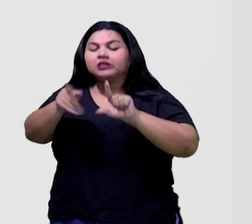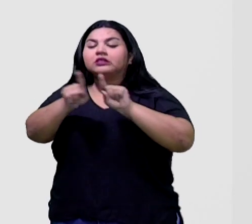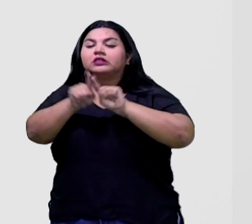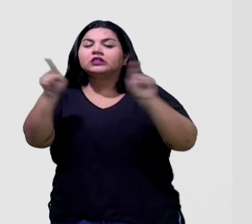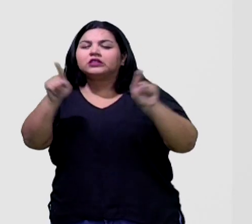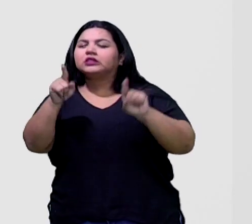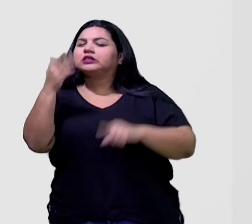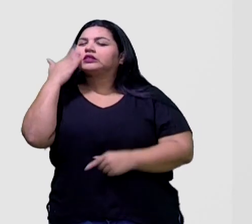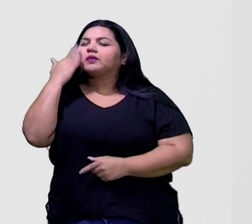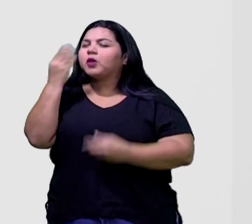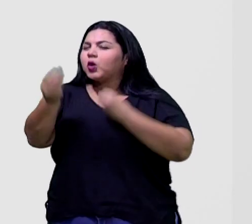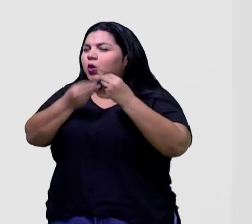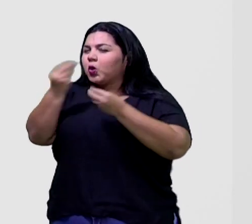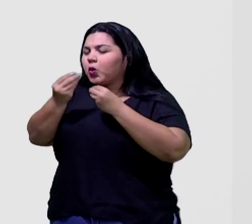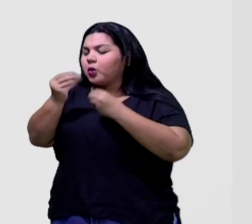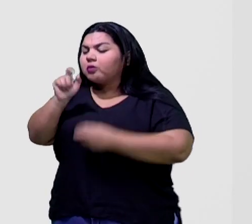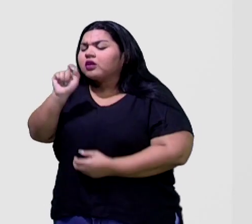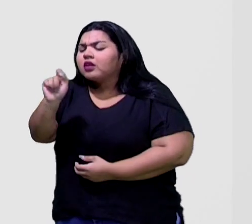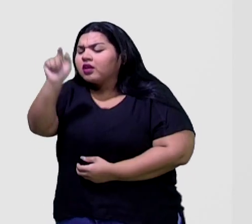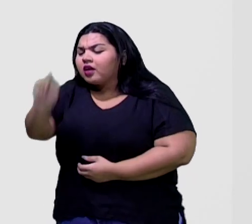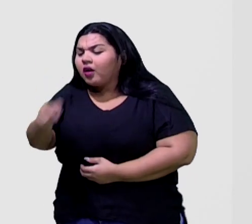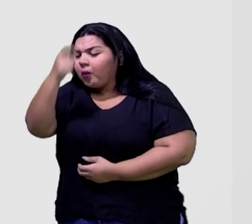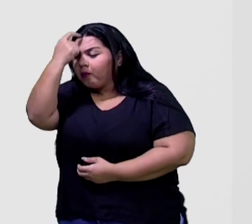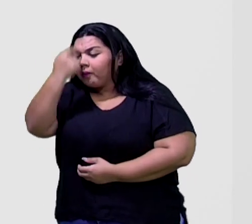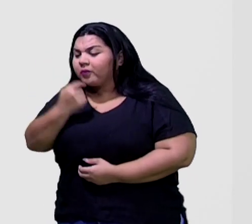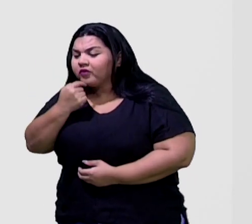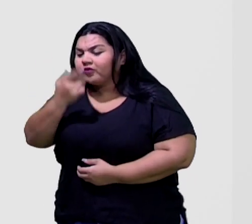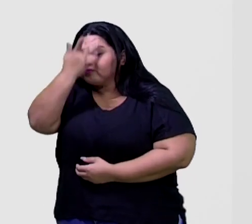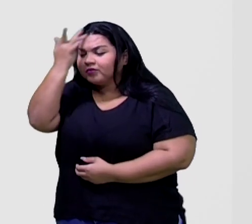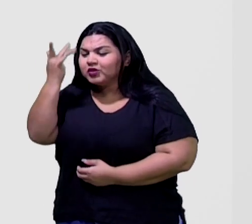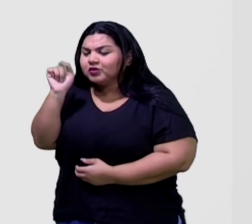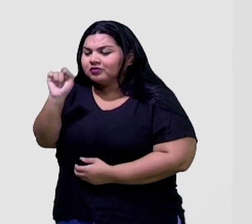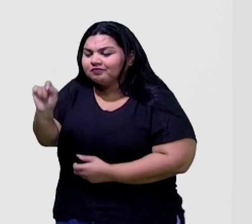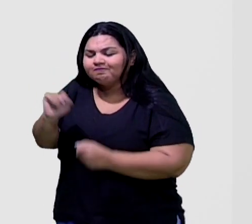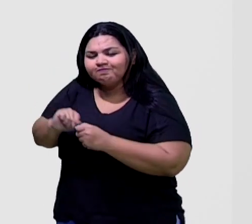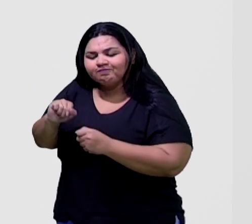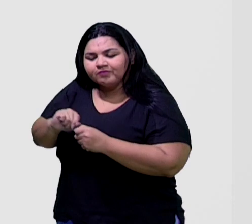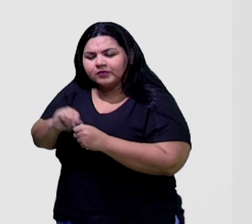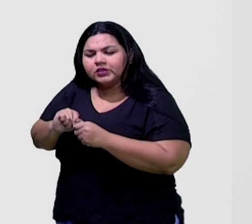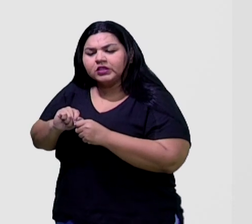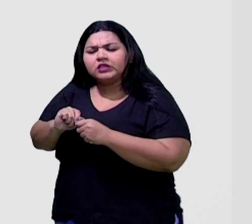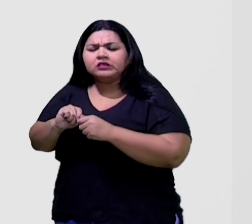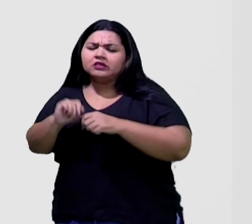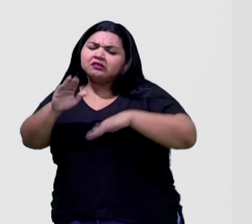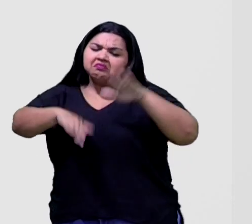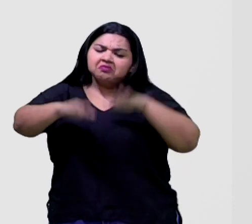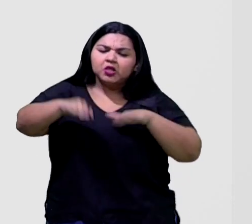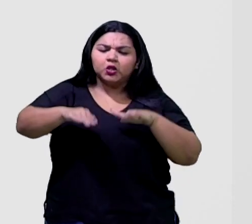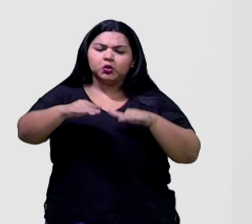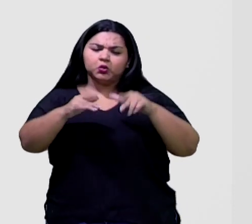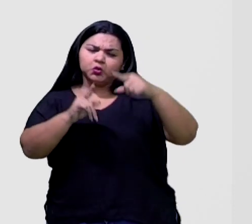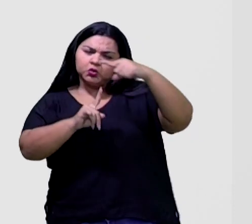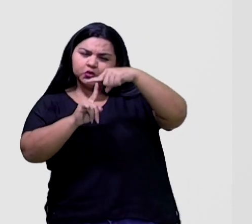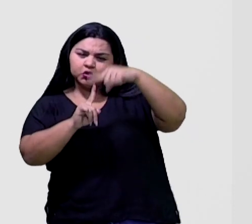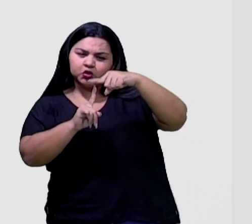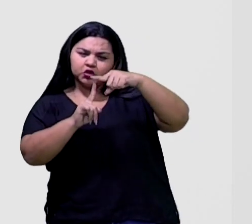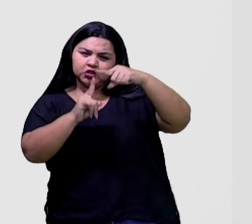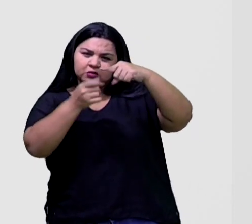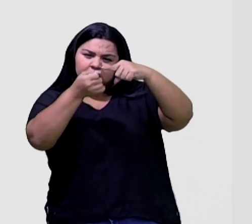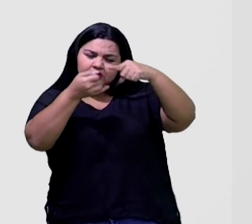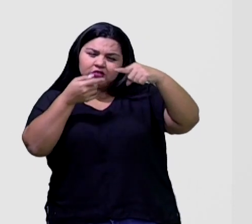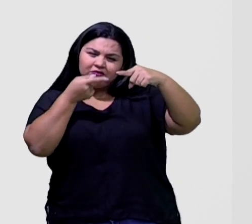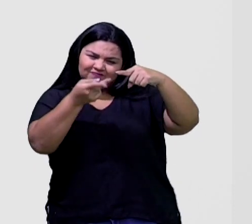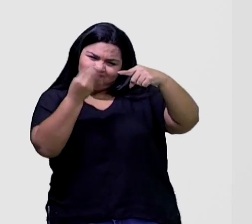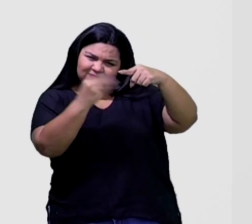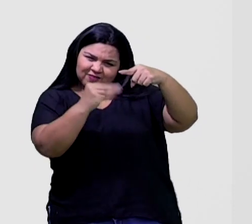rastrear e identificar quem é que está fazendo isso, dependendo do tipo de comentário, não é? Dependendo do tipo de